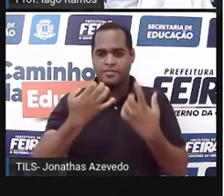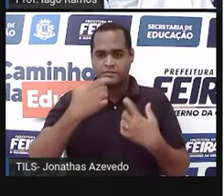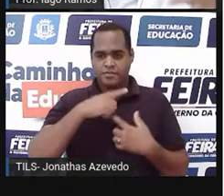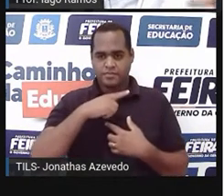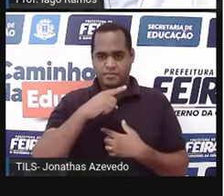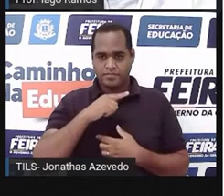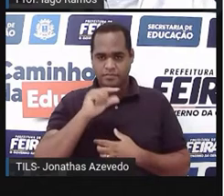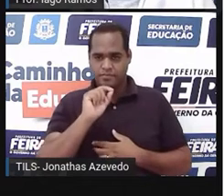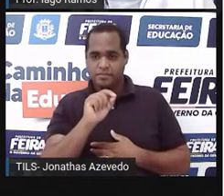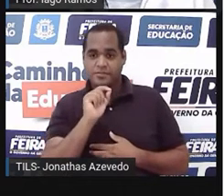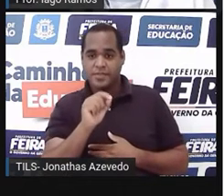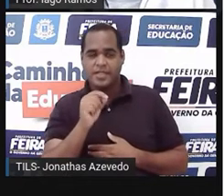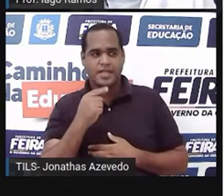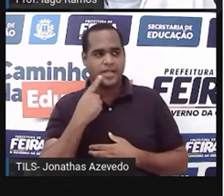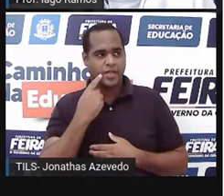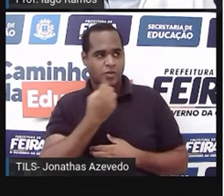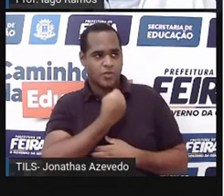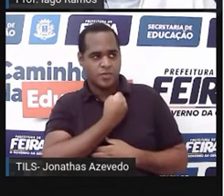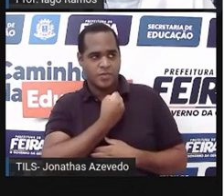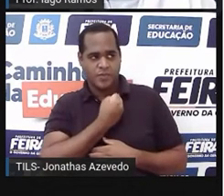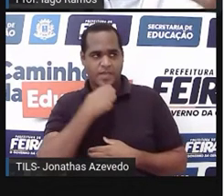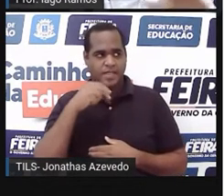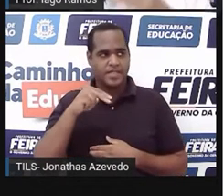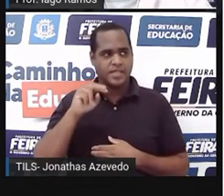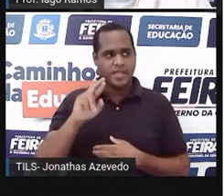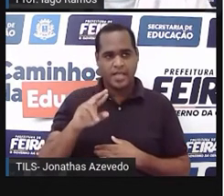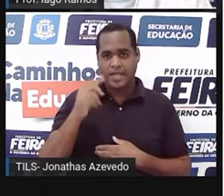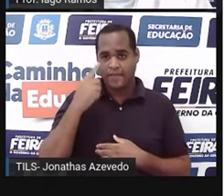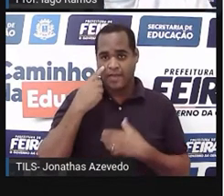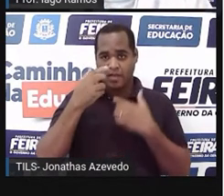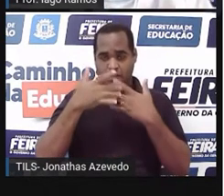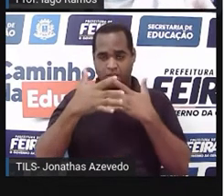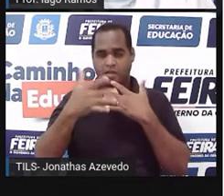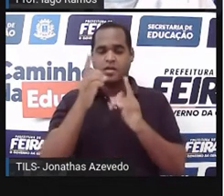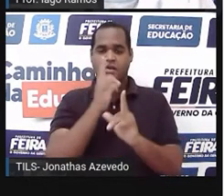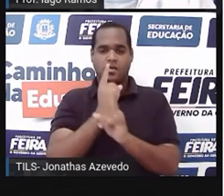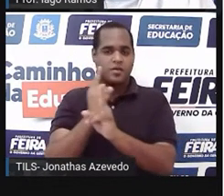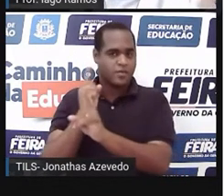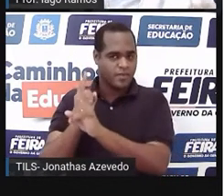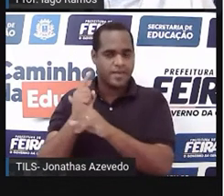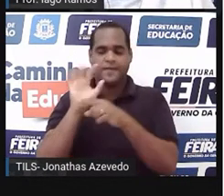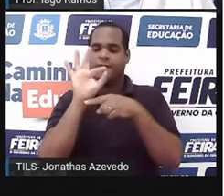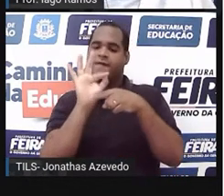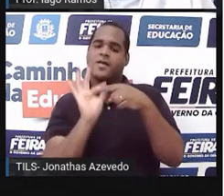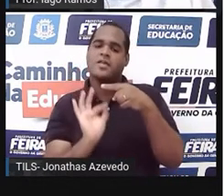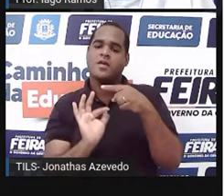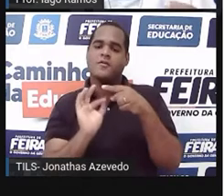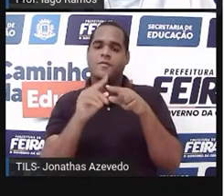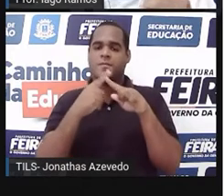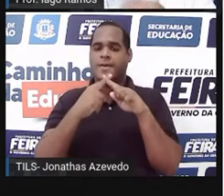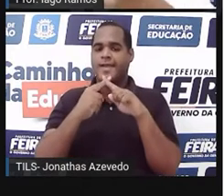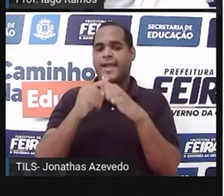números decimais a partir de frações, porque às vezes a gente precisa localizar